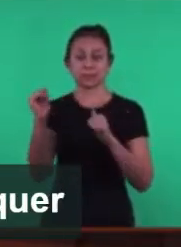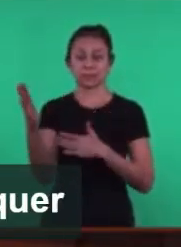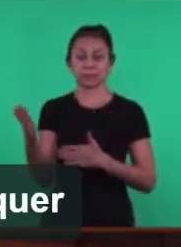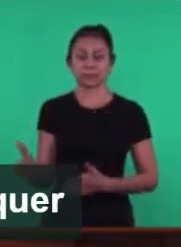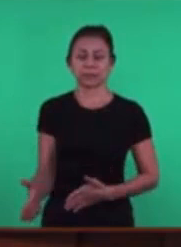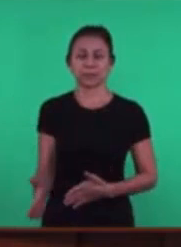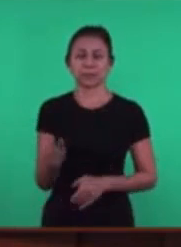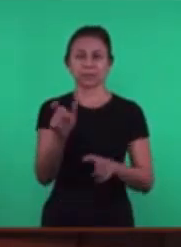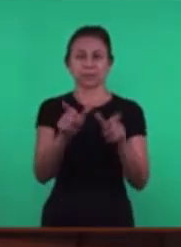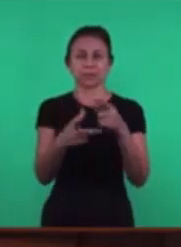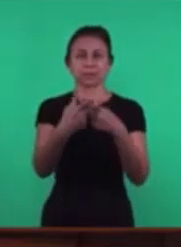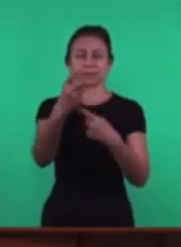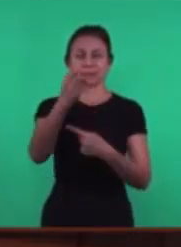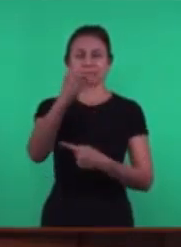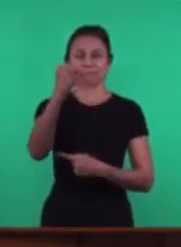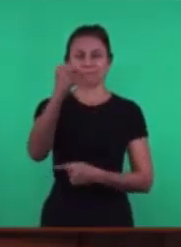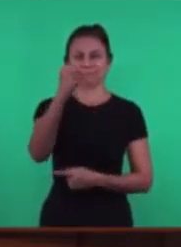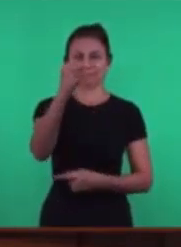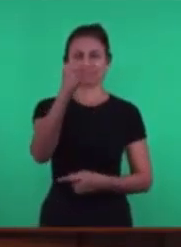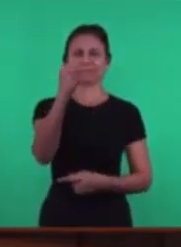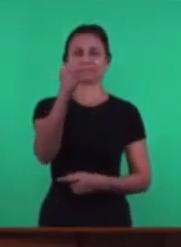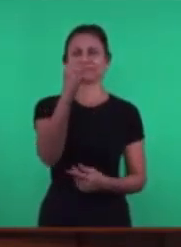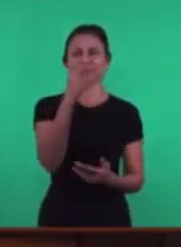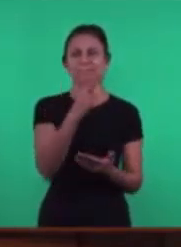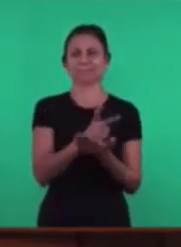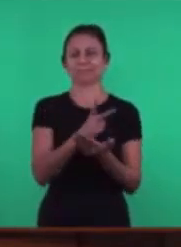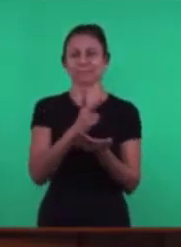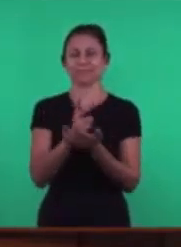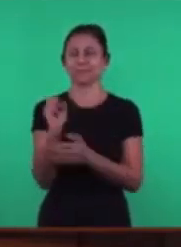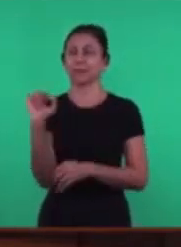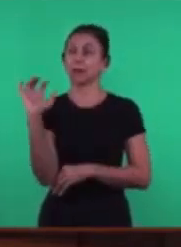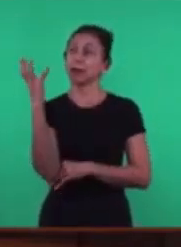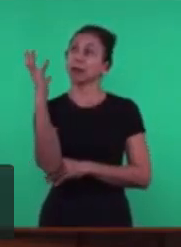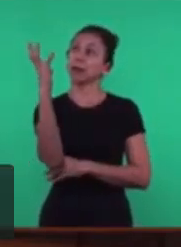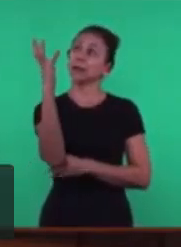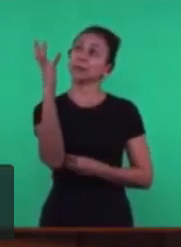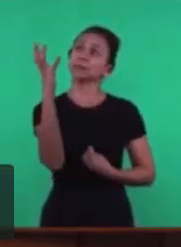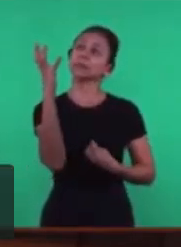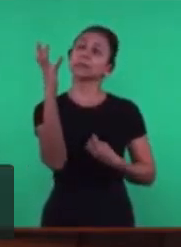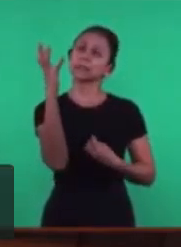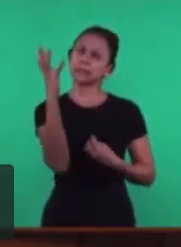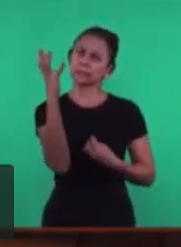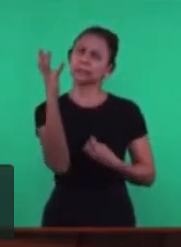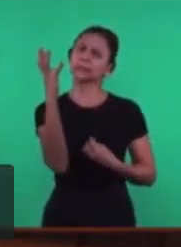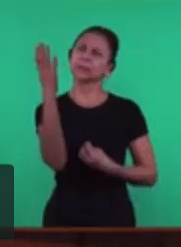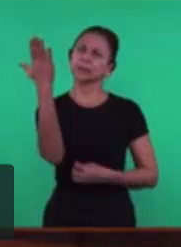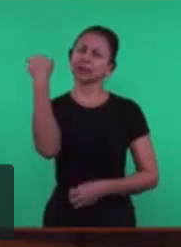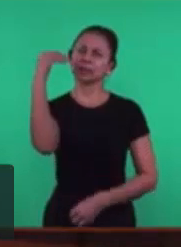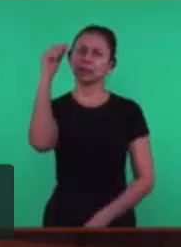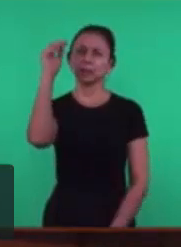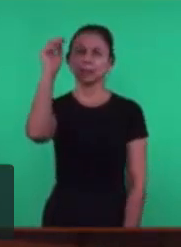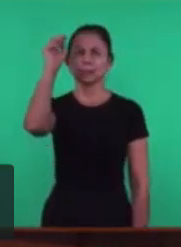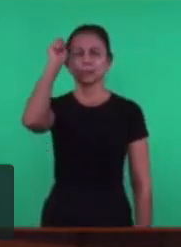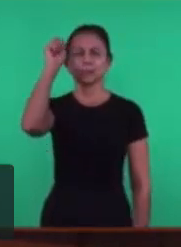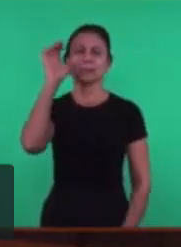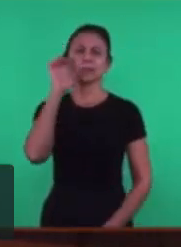Vencedores Aquela Mesma Árvore Da vida Que foi Interrompida Lá no Éden